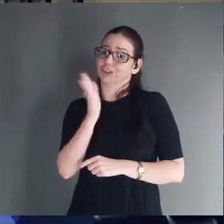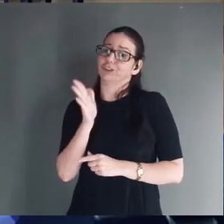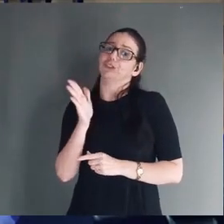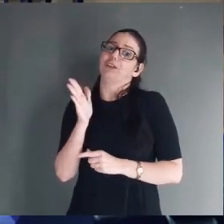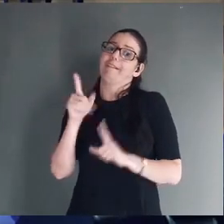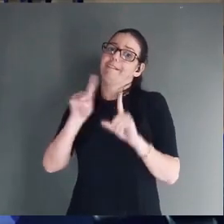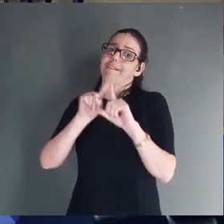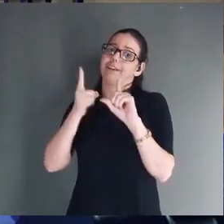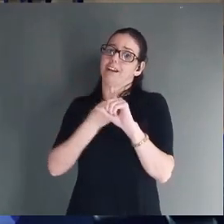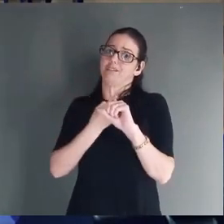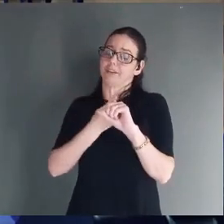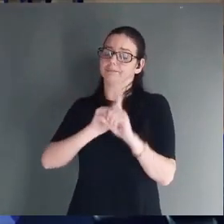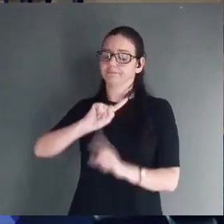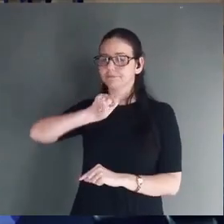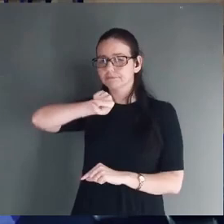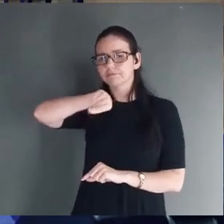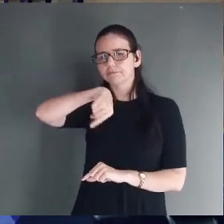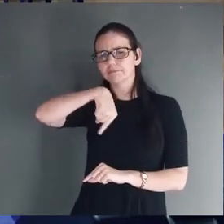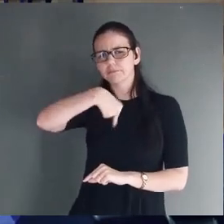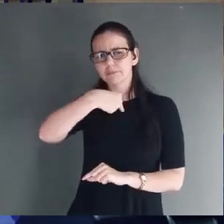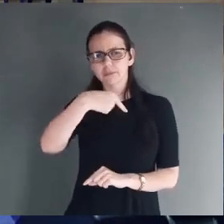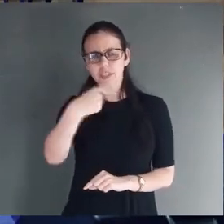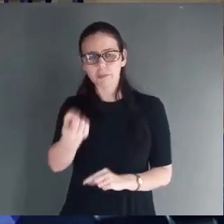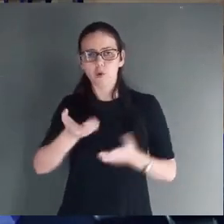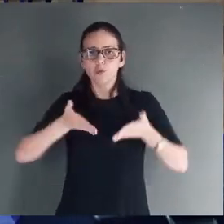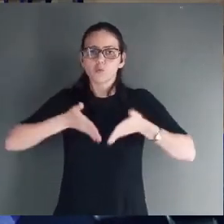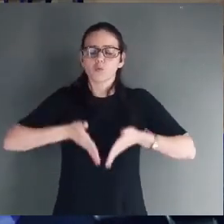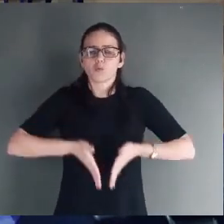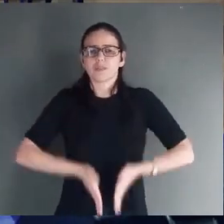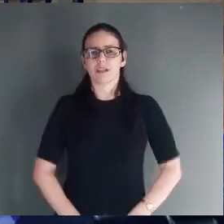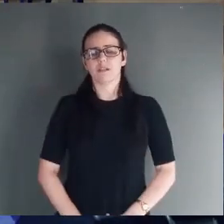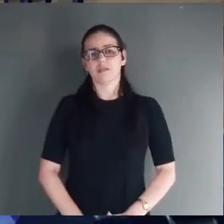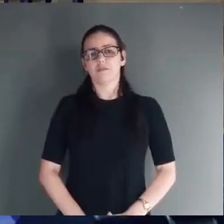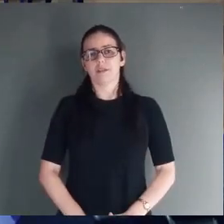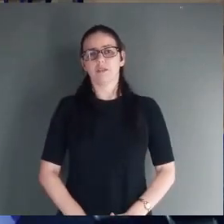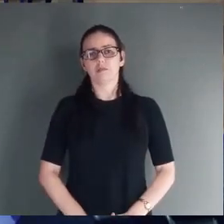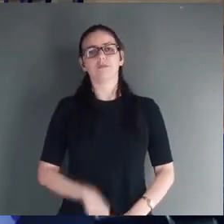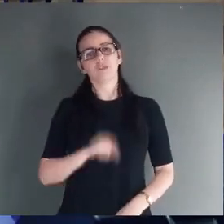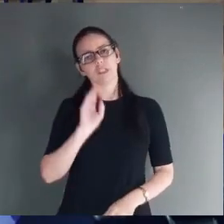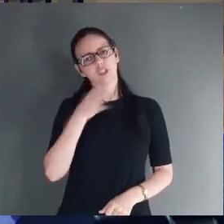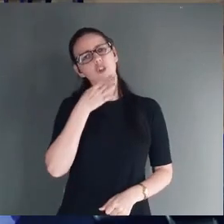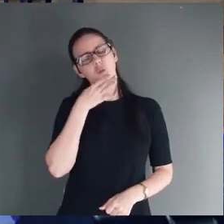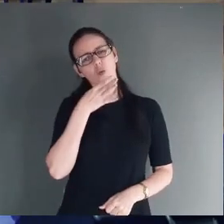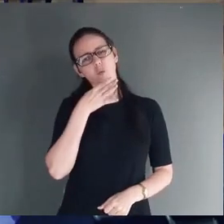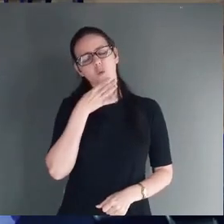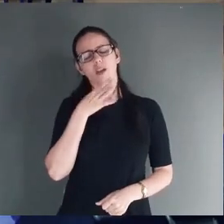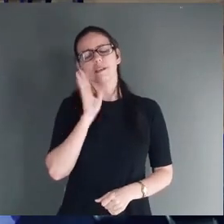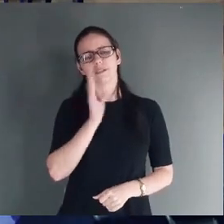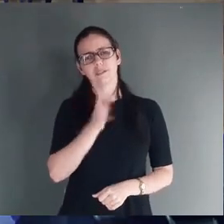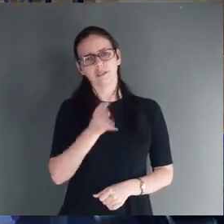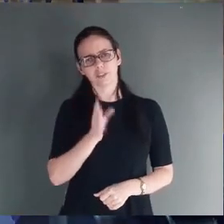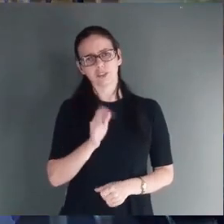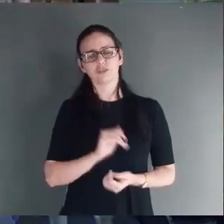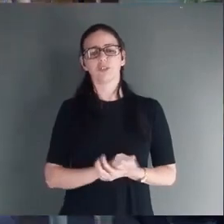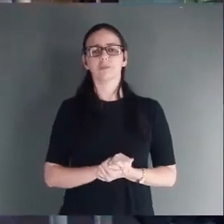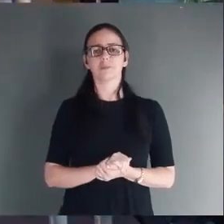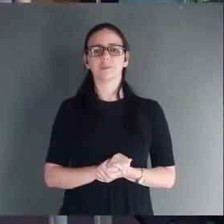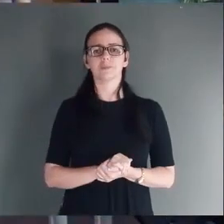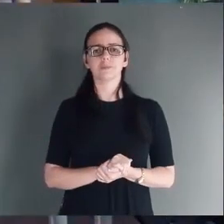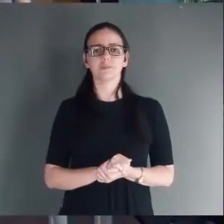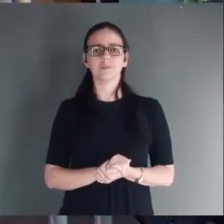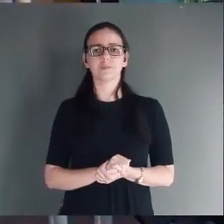a época do nascimento de Jesus, e aí eu quero, você conhece muito bem, a pastora falou um pouco sobre, a